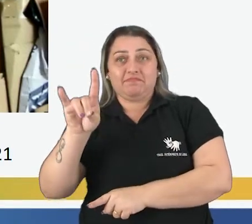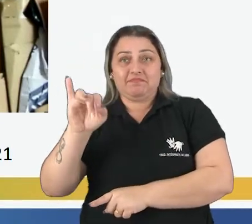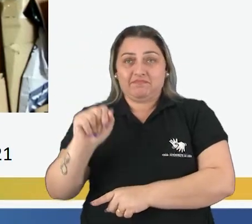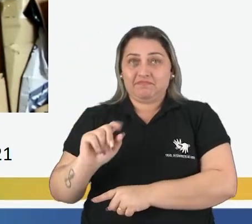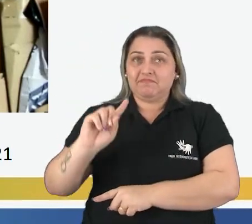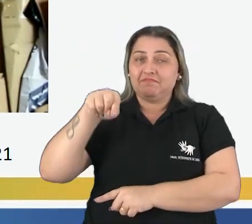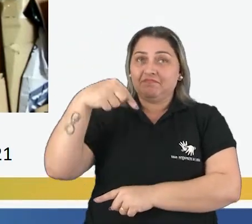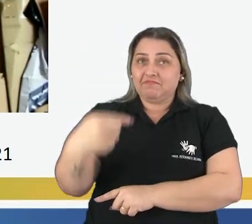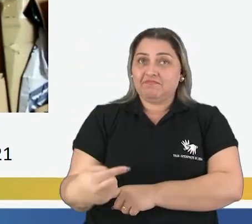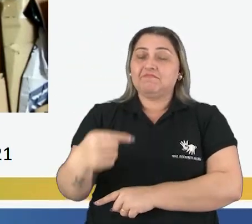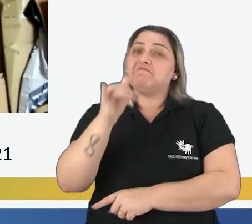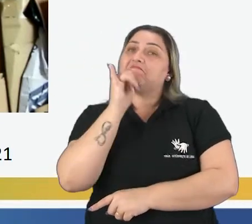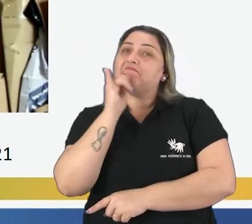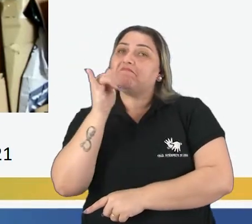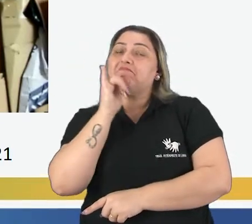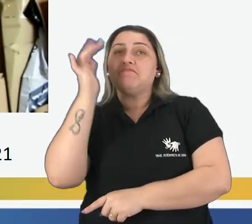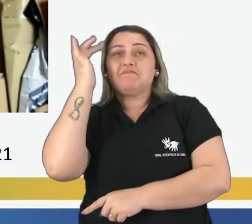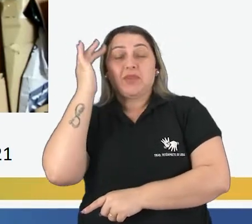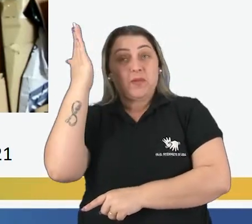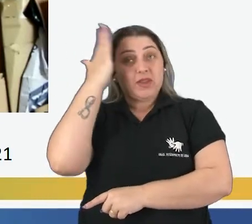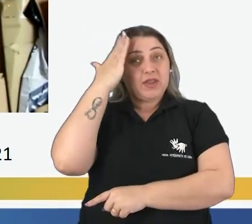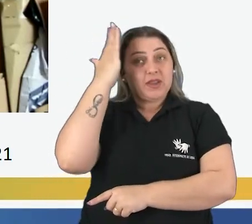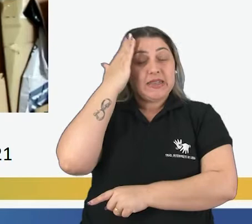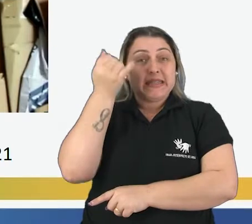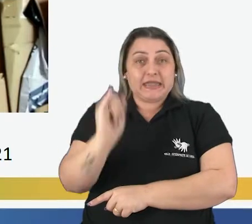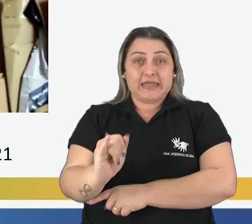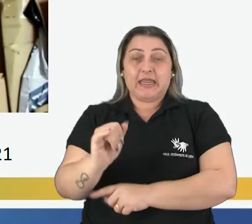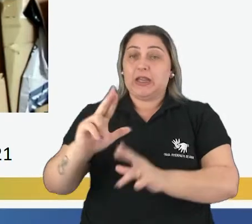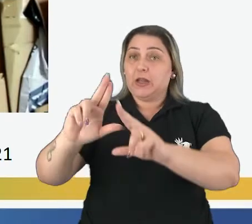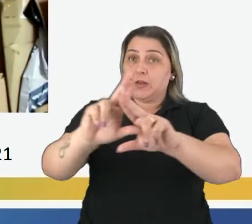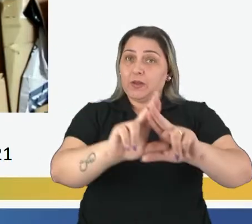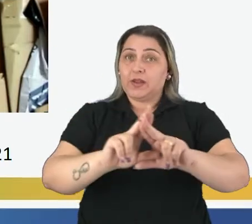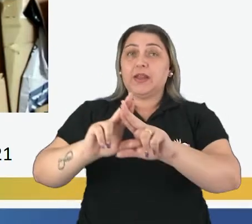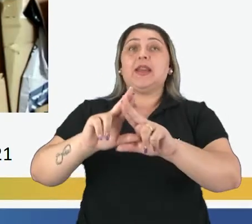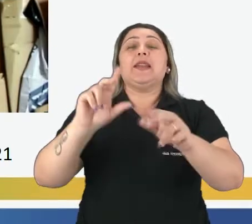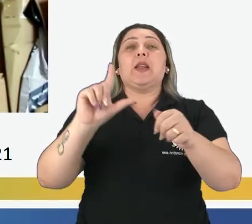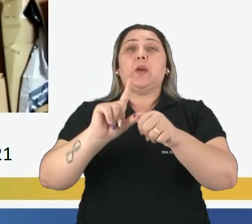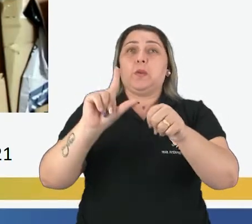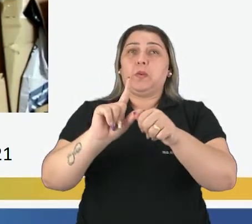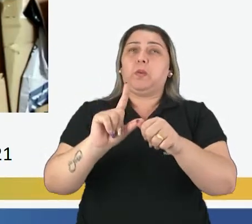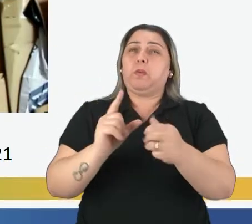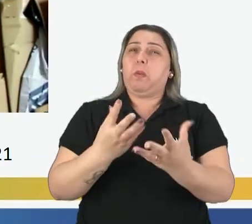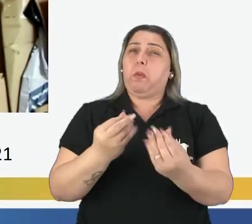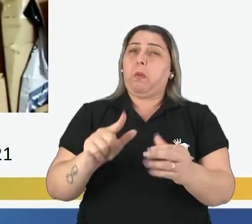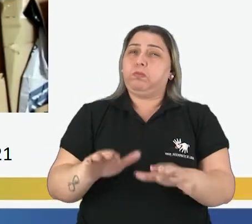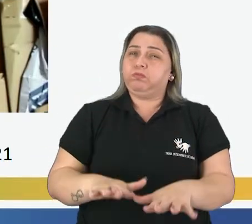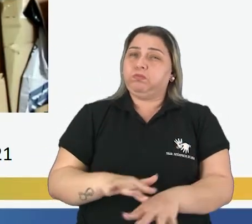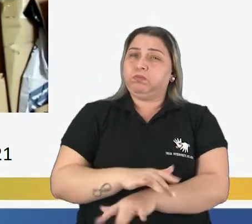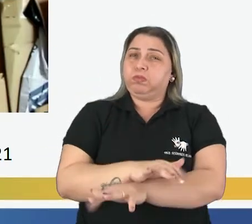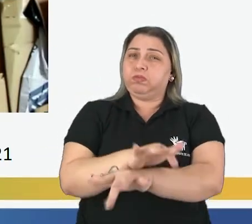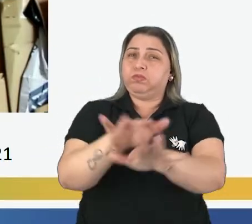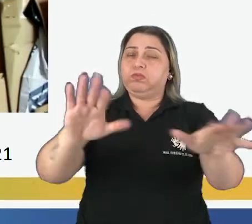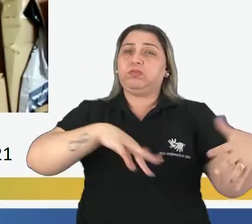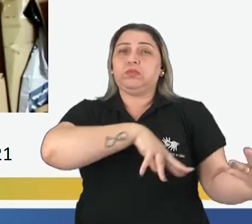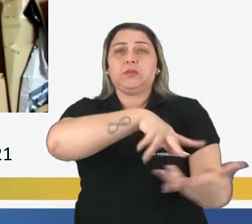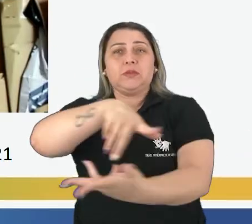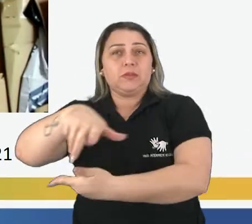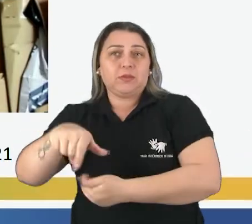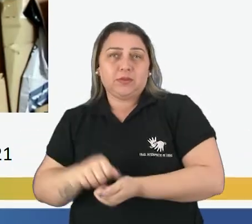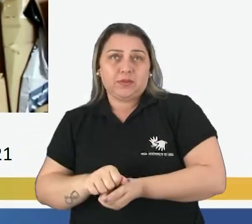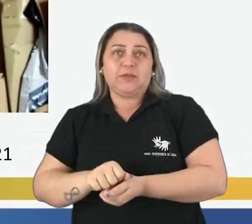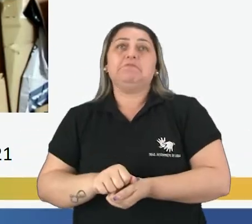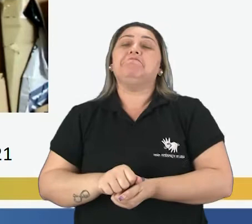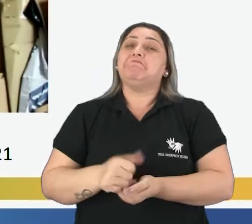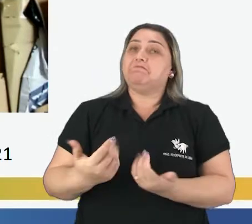depois de todos esses exemplos, acho que eu entendi. Se a gente não reciclar, vai ter um monte de lixo espalhado pelo nosso planeta, né?